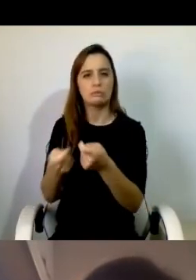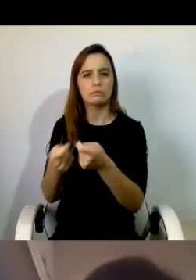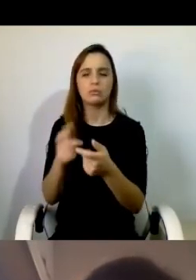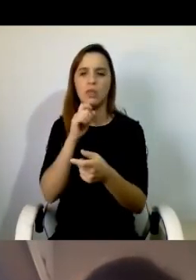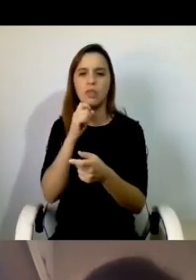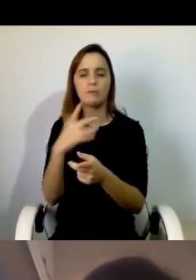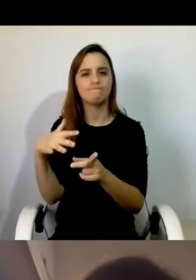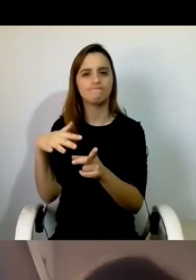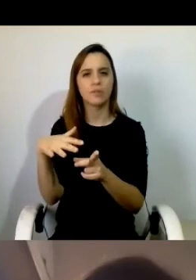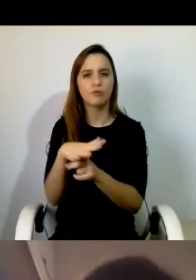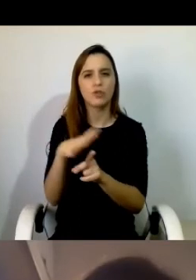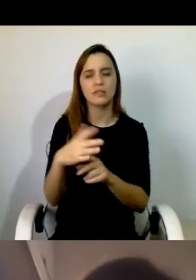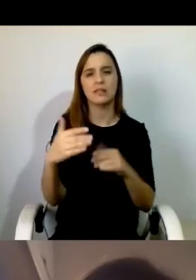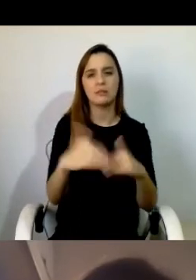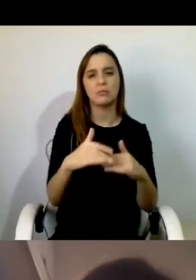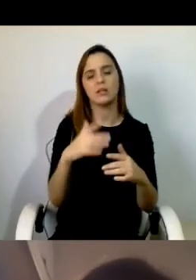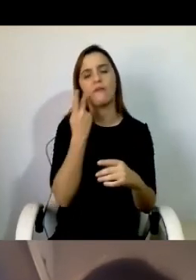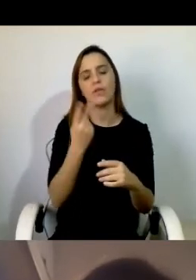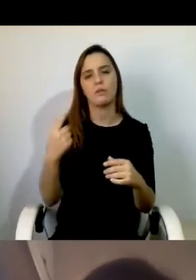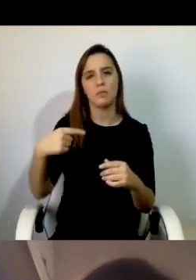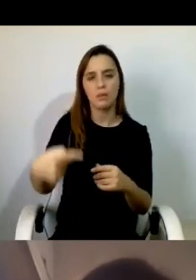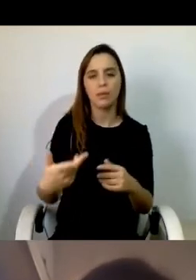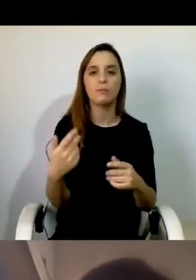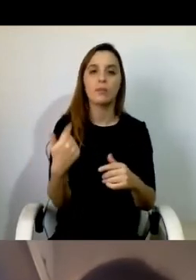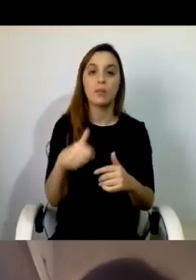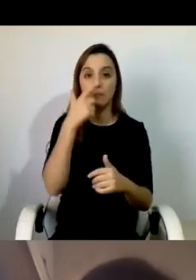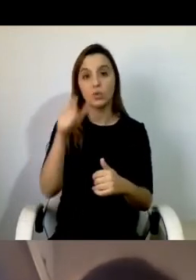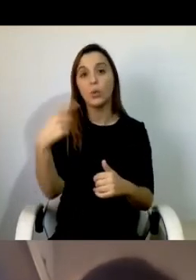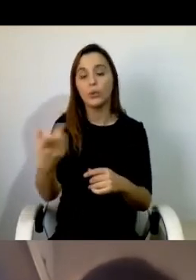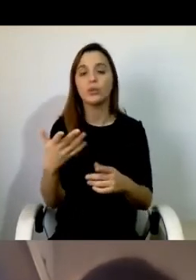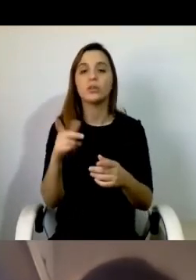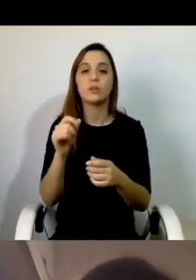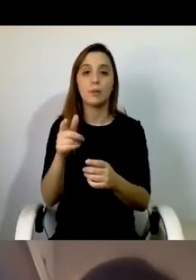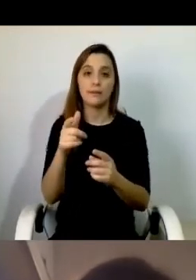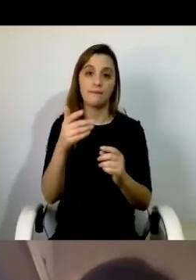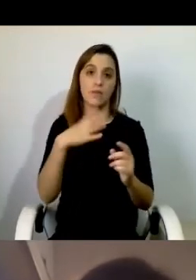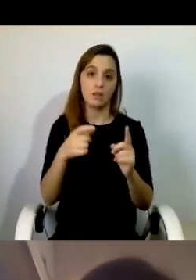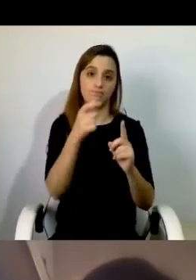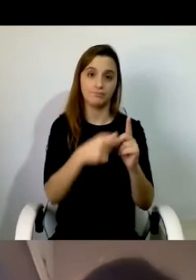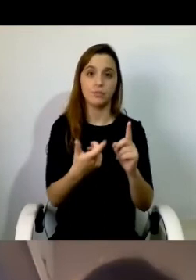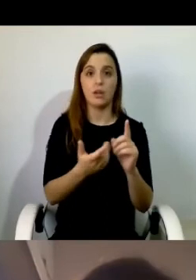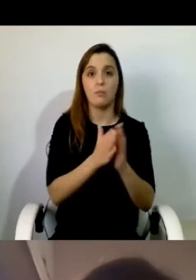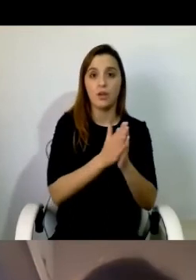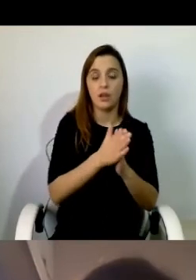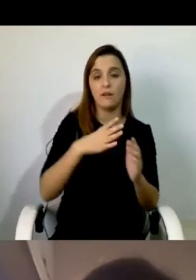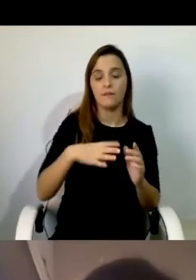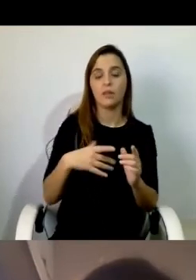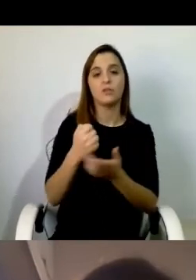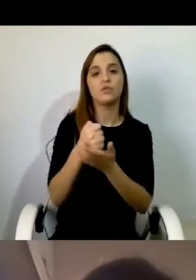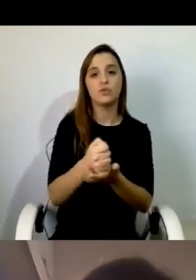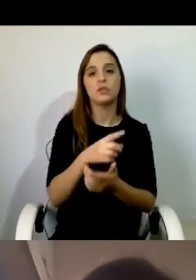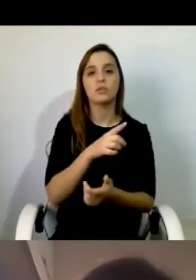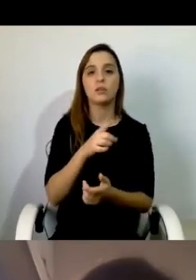podemos aceitar, por exemplo, que existam destinatários de assistência pessoal não tenham o direito a escolher quem lhe presta a